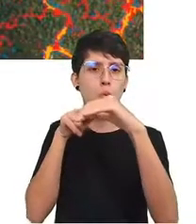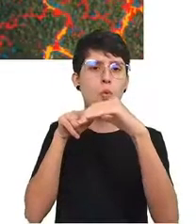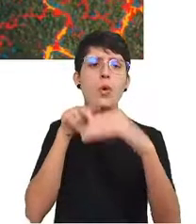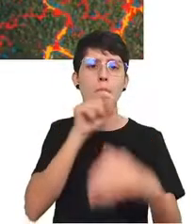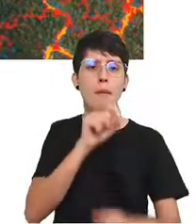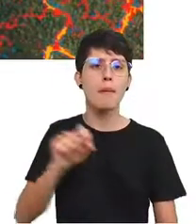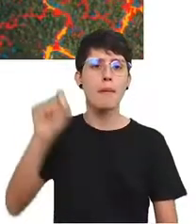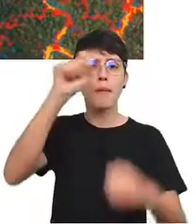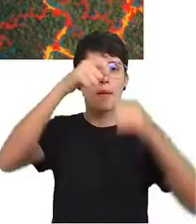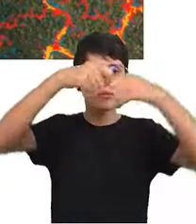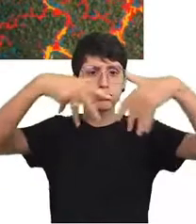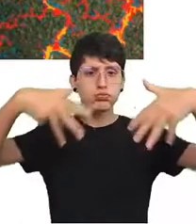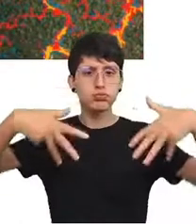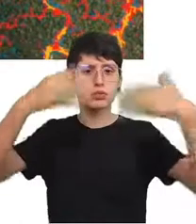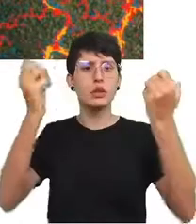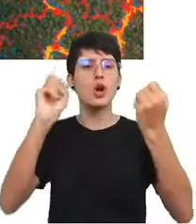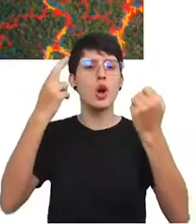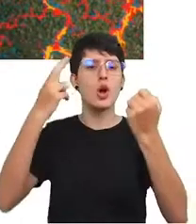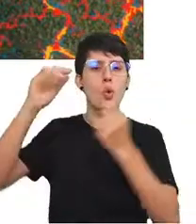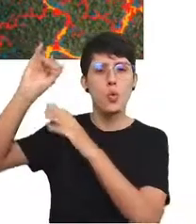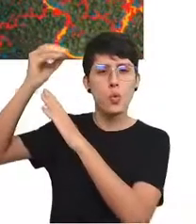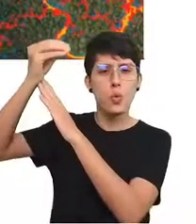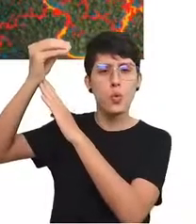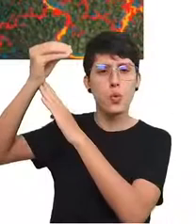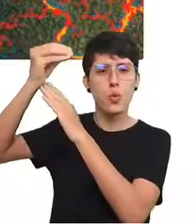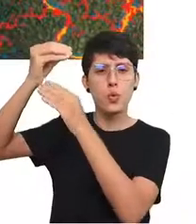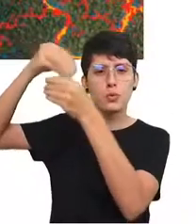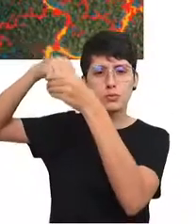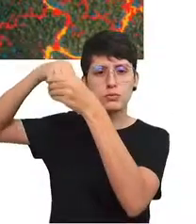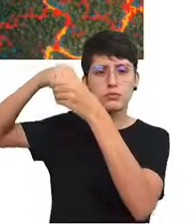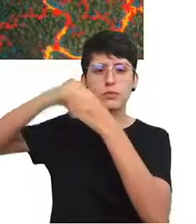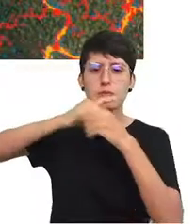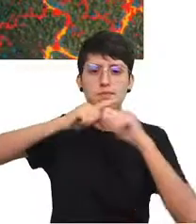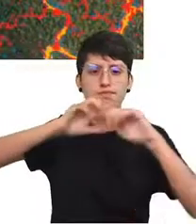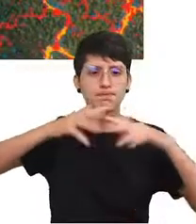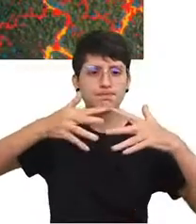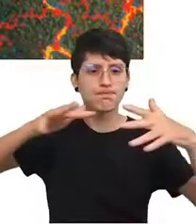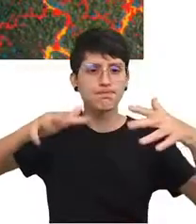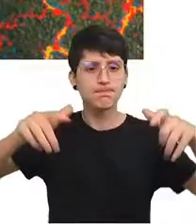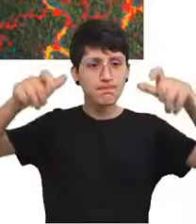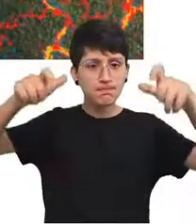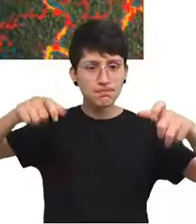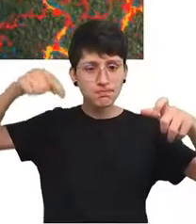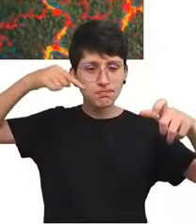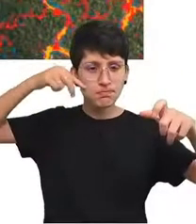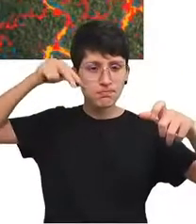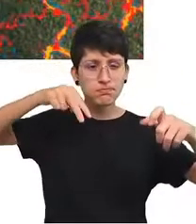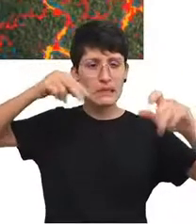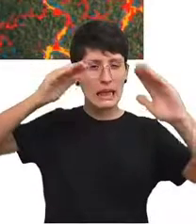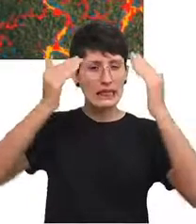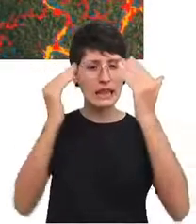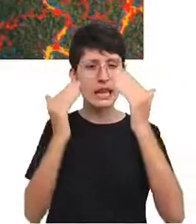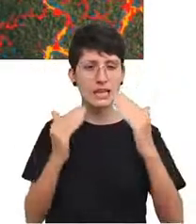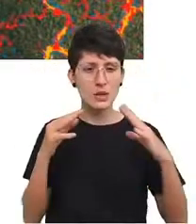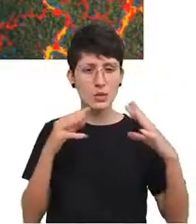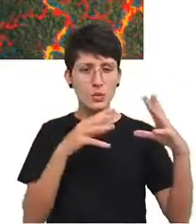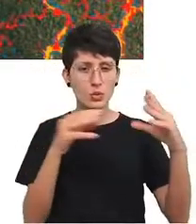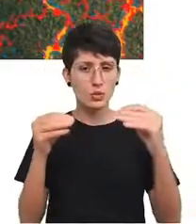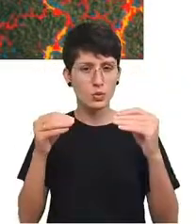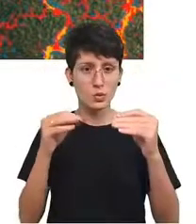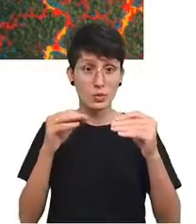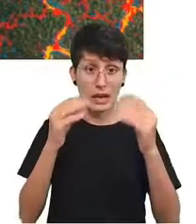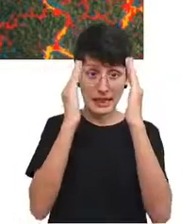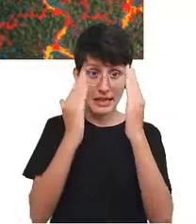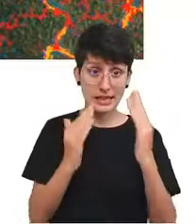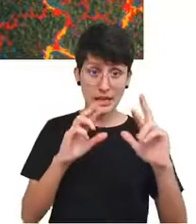mesmo dados de satélite sobre os oceanos, por exemplo. Mas conseguir analisar uma coisa não é a mesma